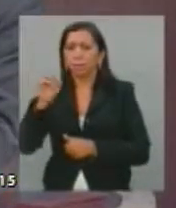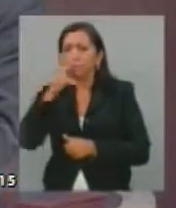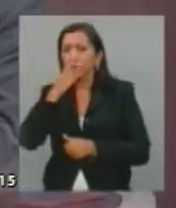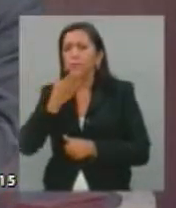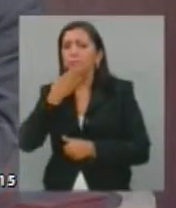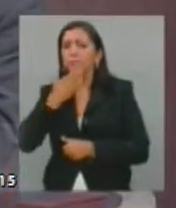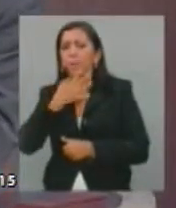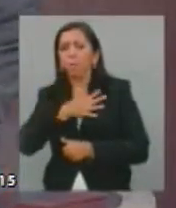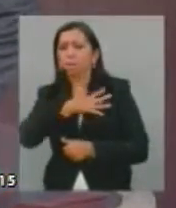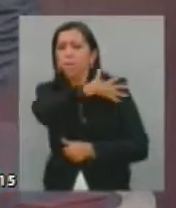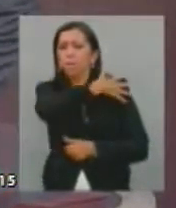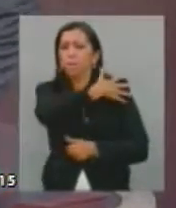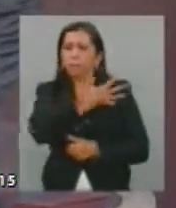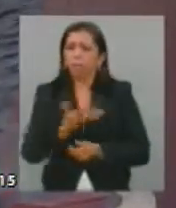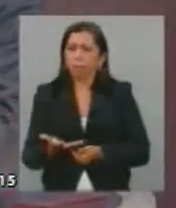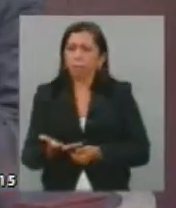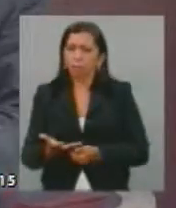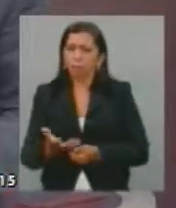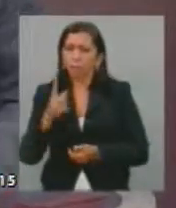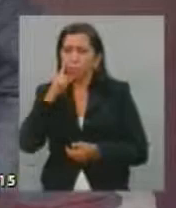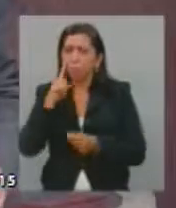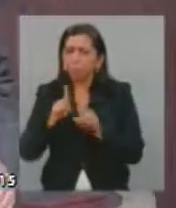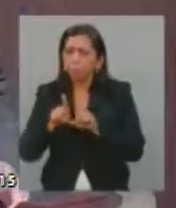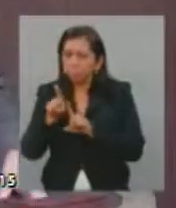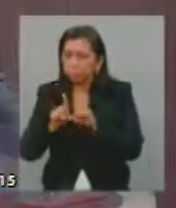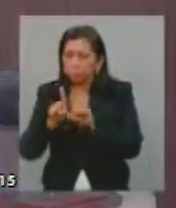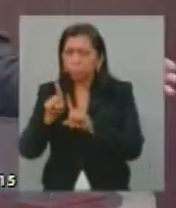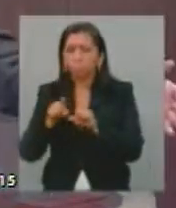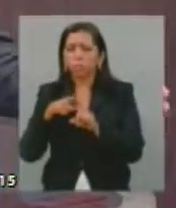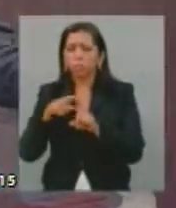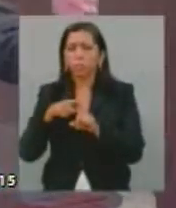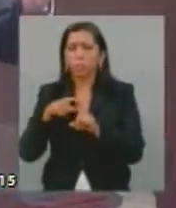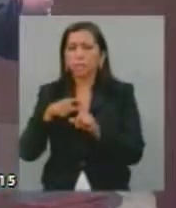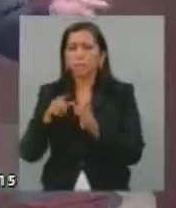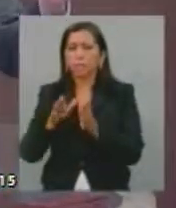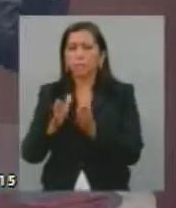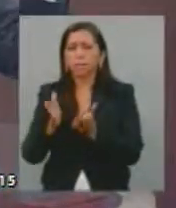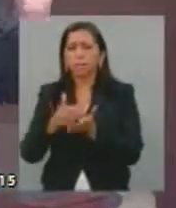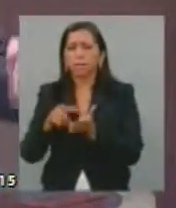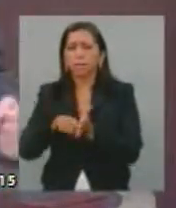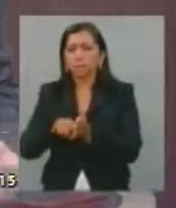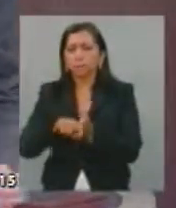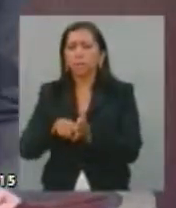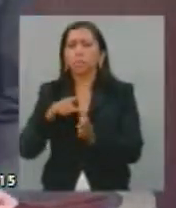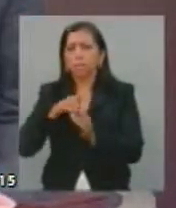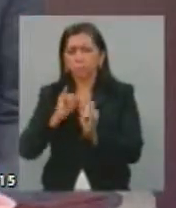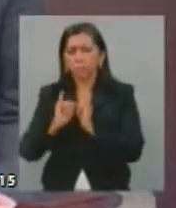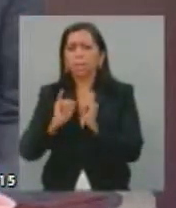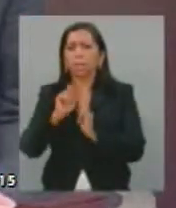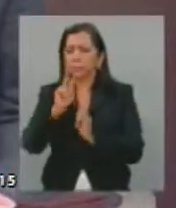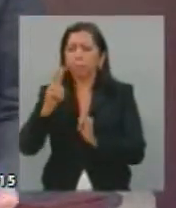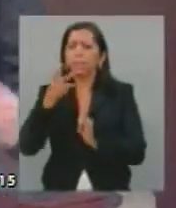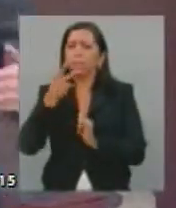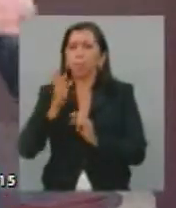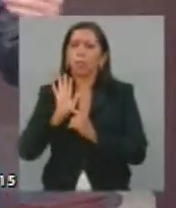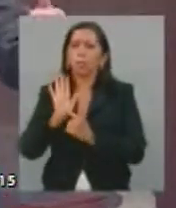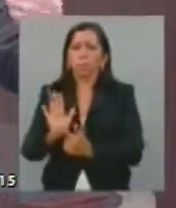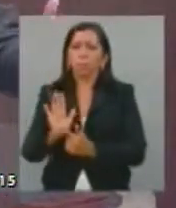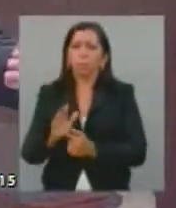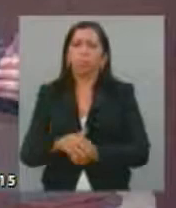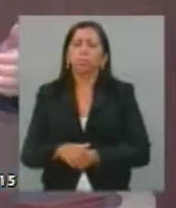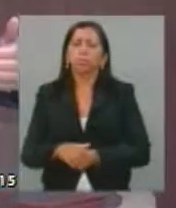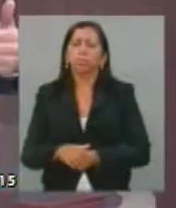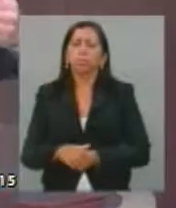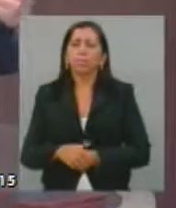desmilitarização. São dados do Anuário Brasileiro de Segurança Pública. Está na internet para qualquer um ver. Porque, entre